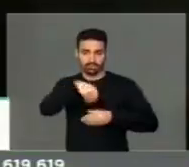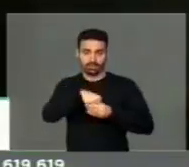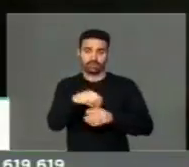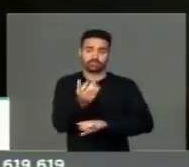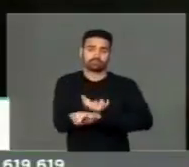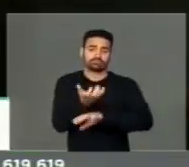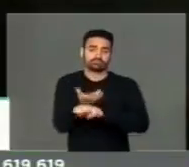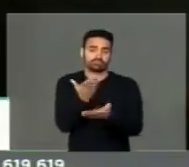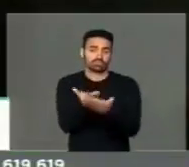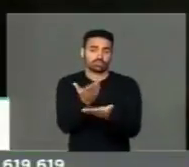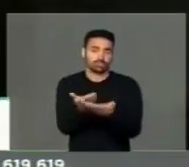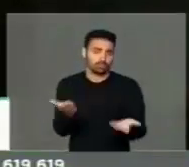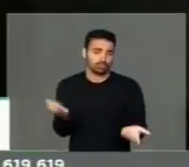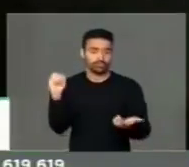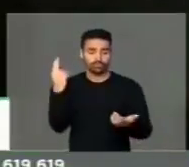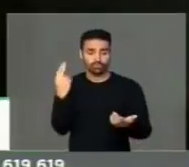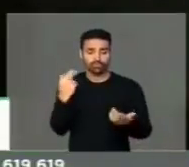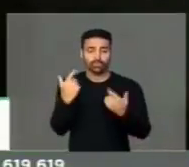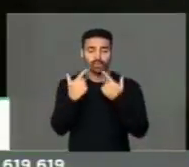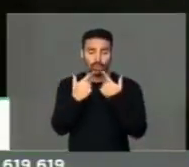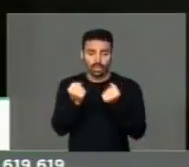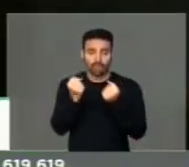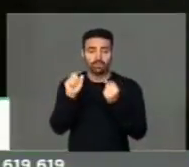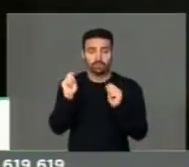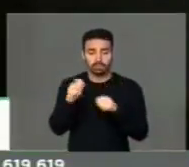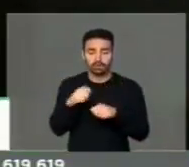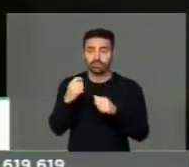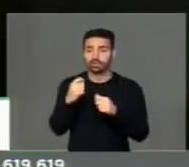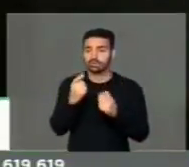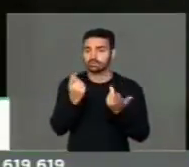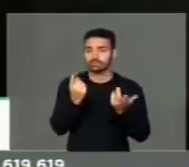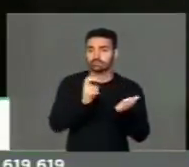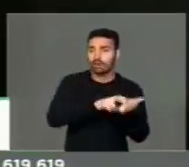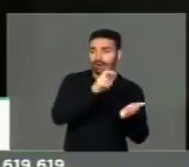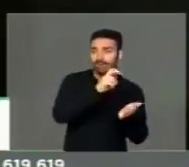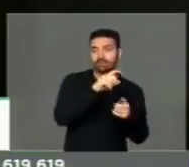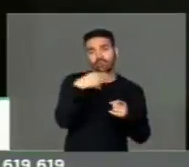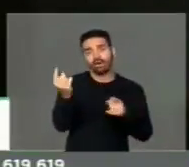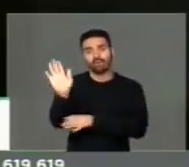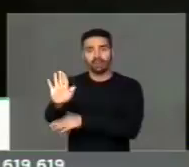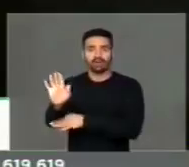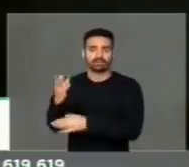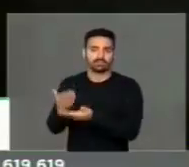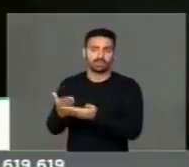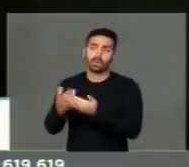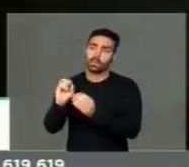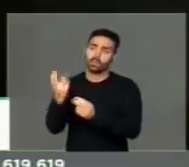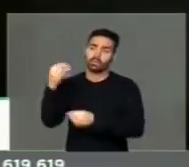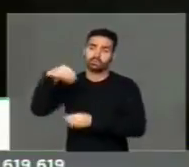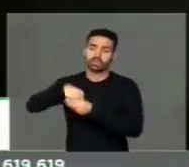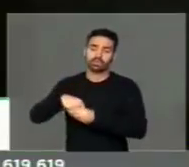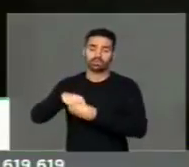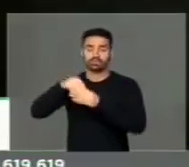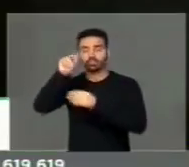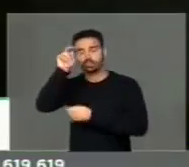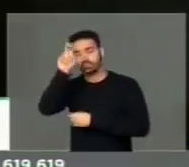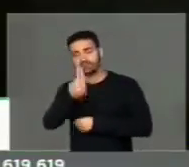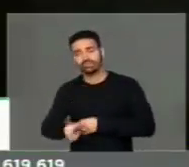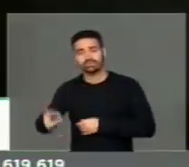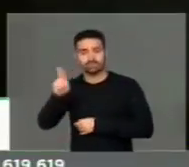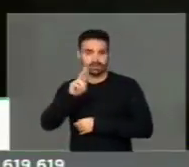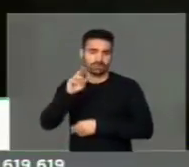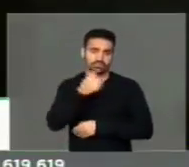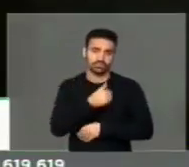uma língua onde as escolas possam ensinar no contraturno, ou mesmo nas próprias universidades públicas do nosso país.